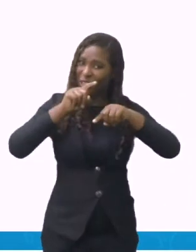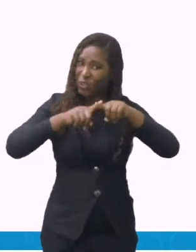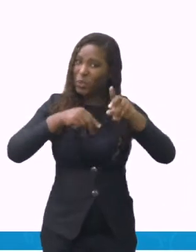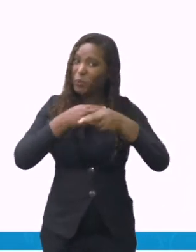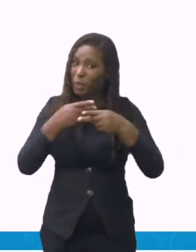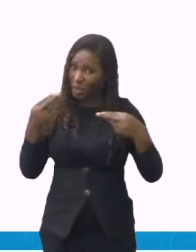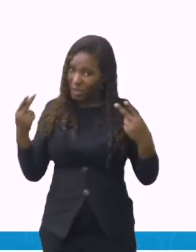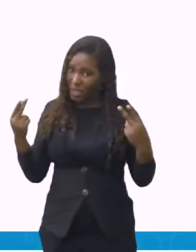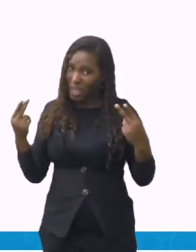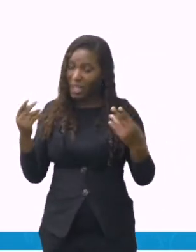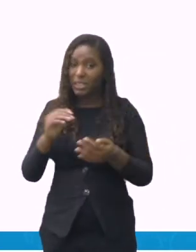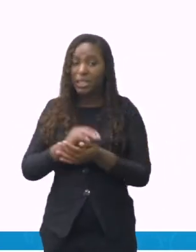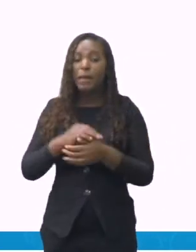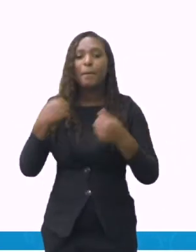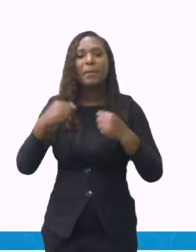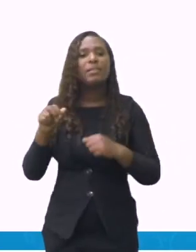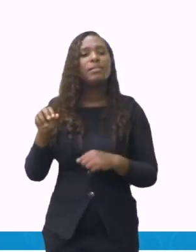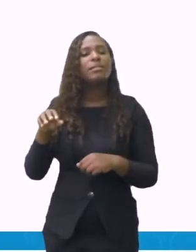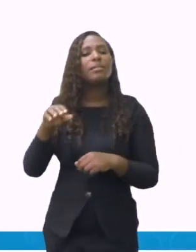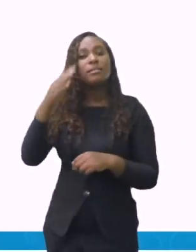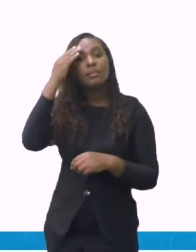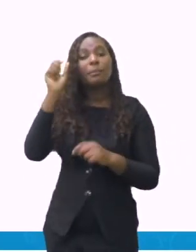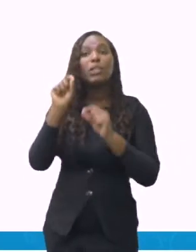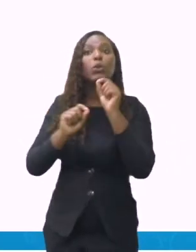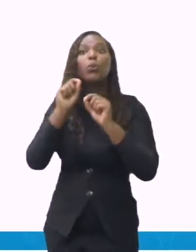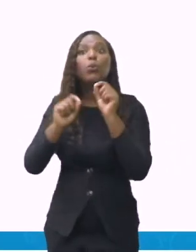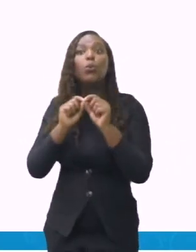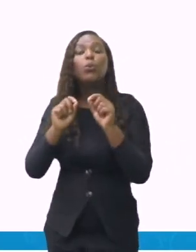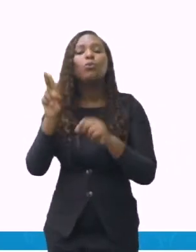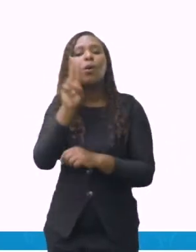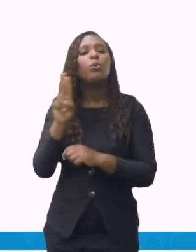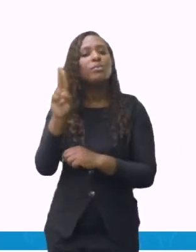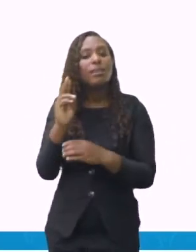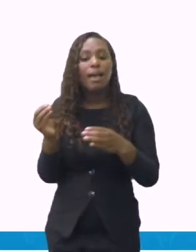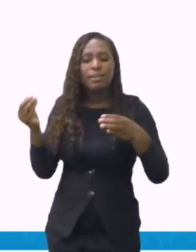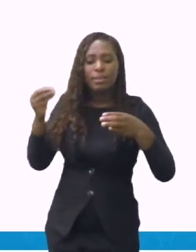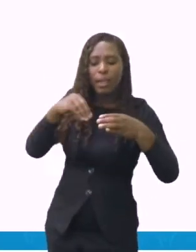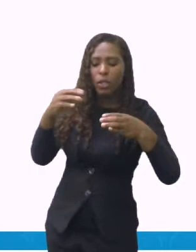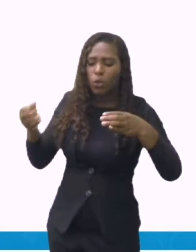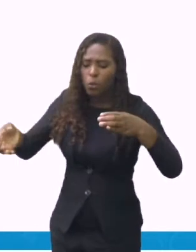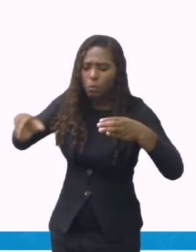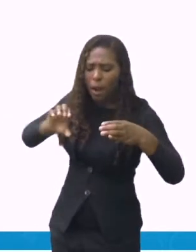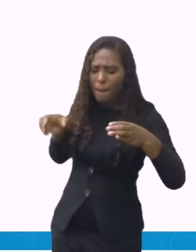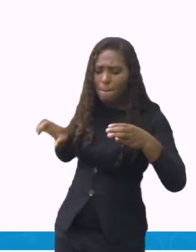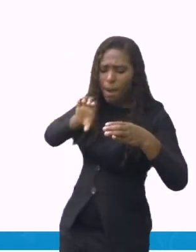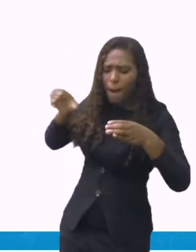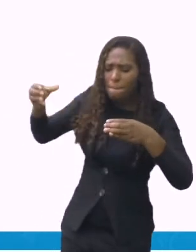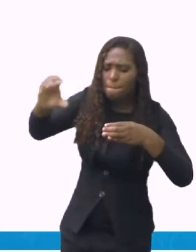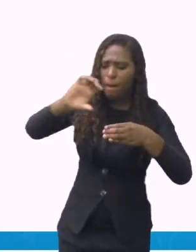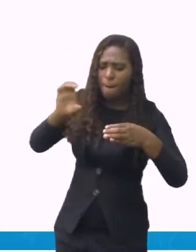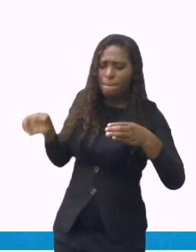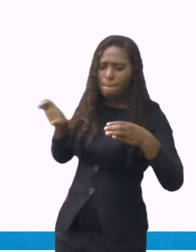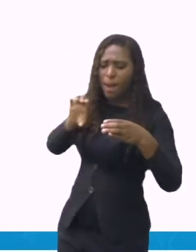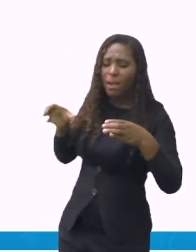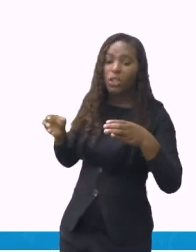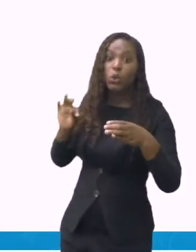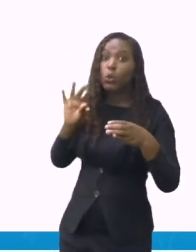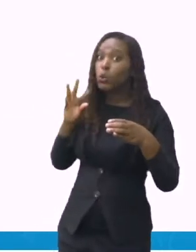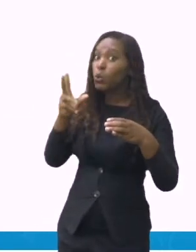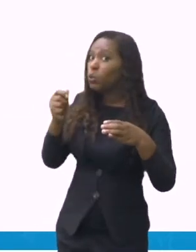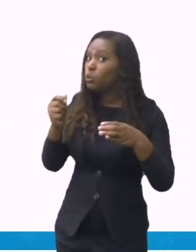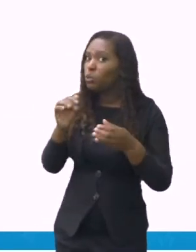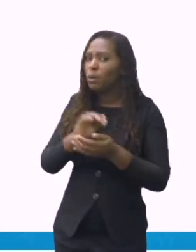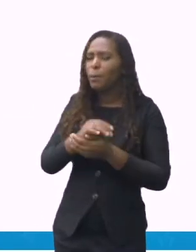serão utilizados, usados. Então, se eu vou usar açúcar, como que eu vou falar desse açúcar? Ele precisa ser refinado?